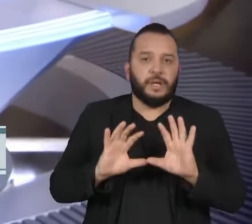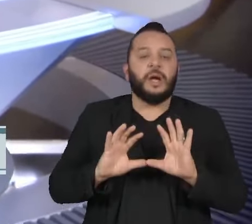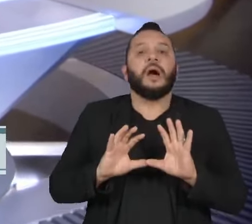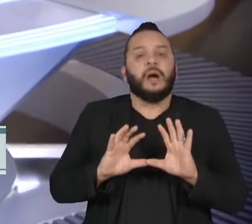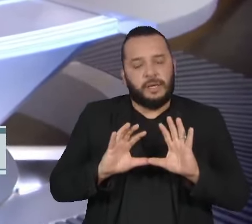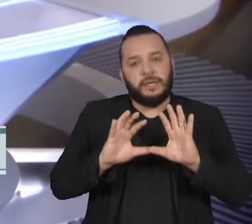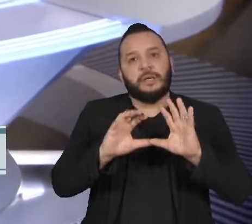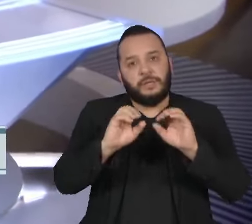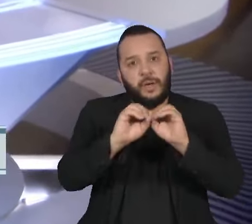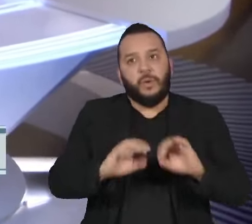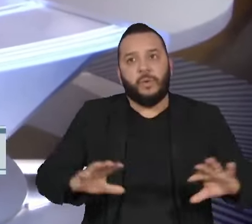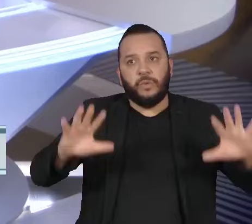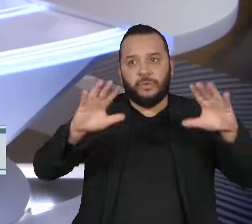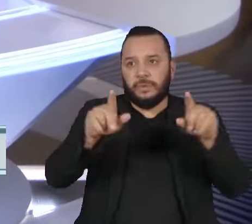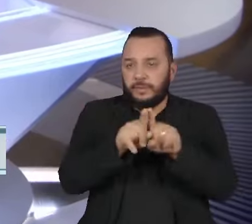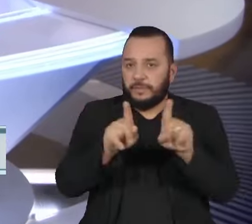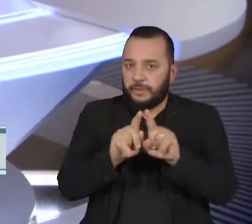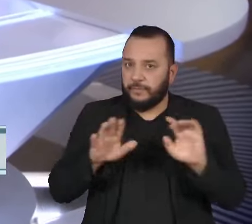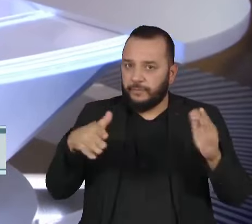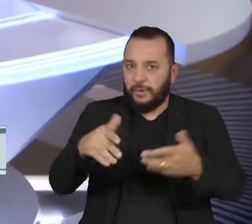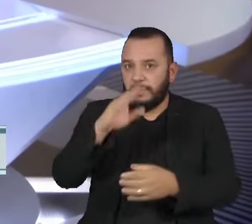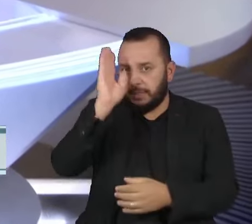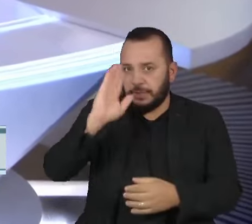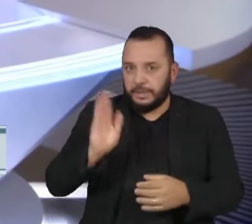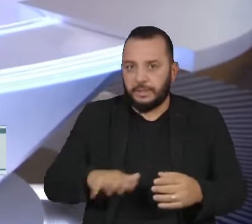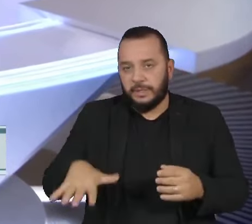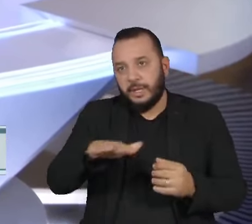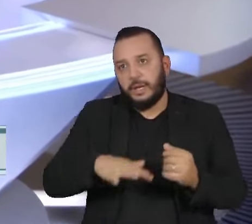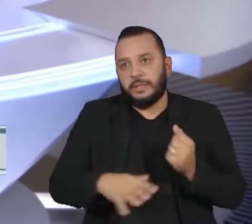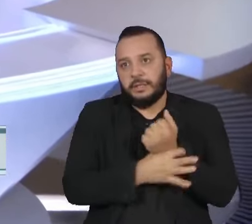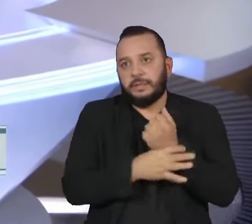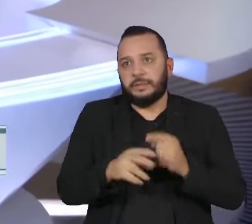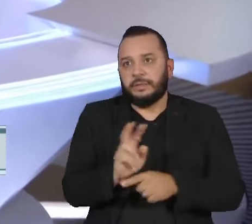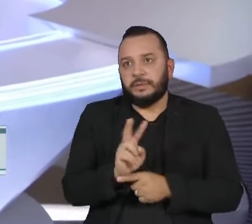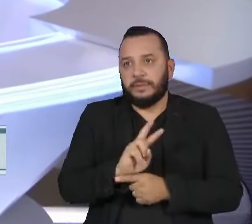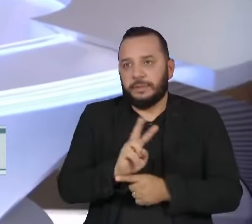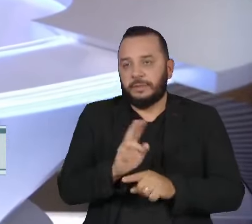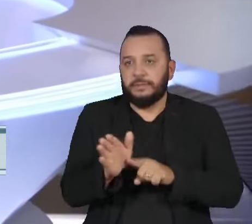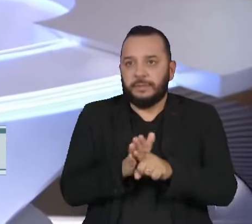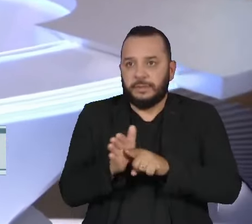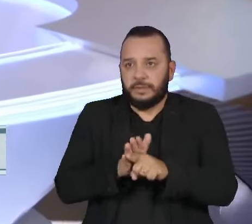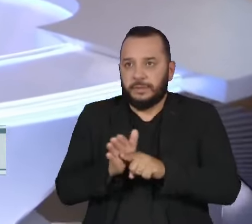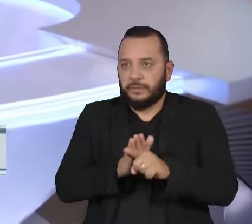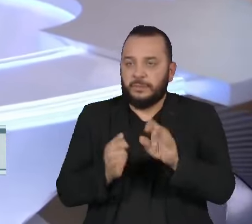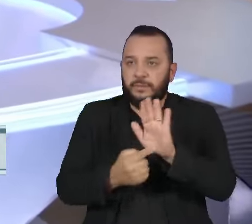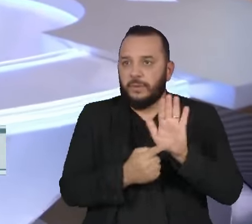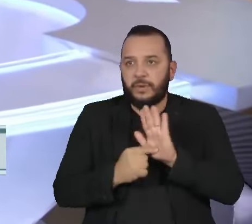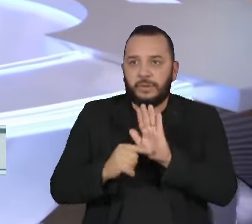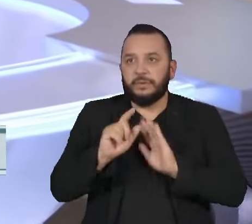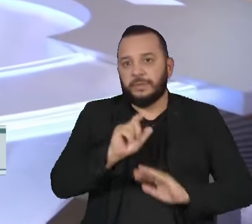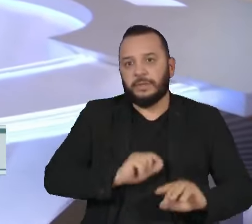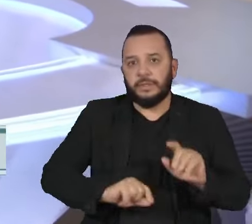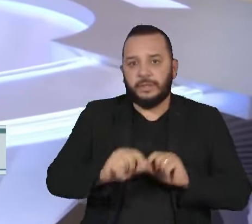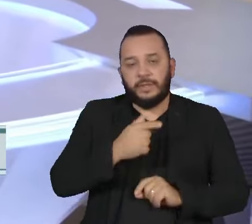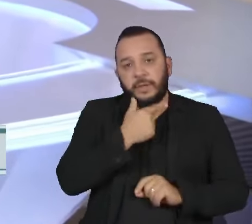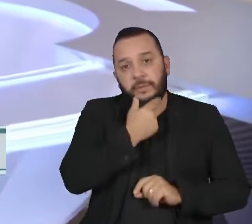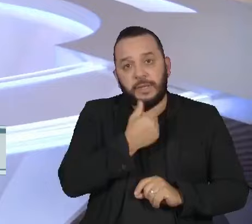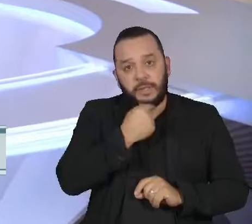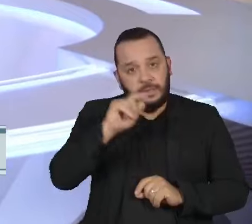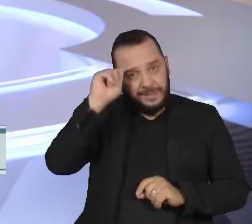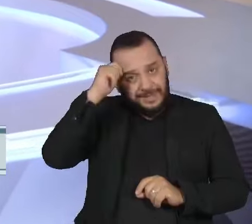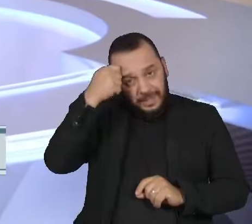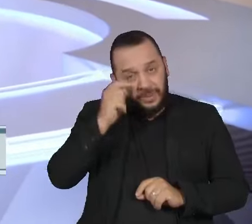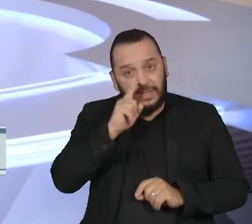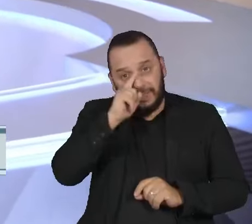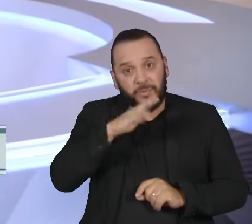a Infância e pelo Fórum Brasileiro de Segurança Pública. Os pesquisadores destacam que o risco de um menino negro ser morto no